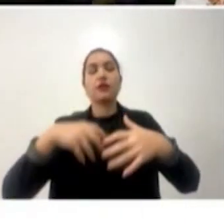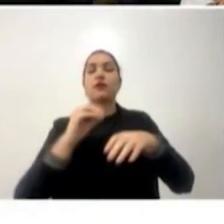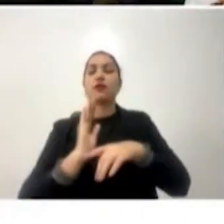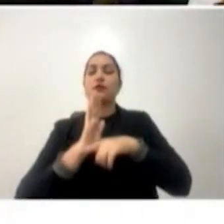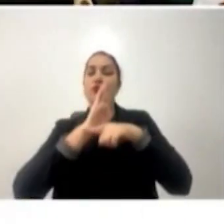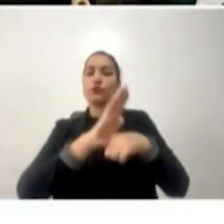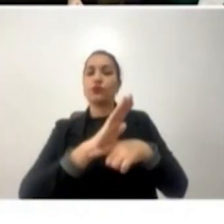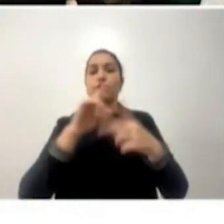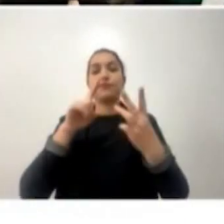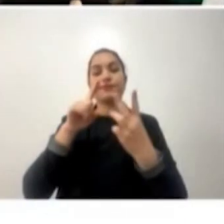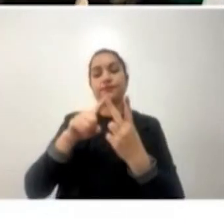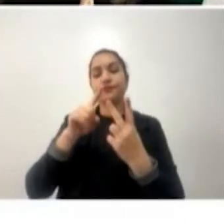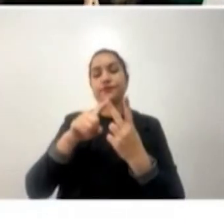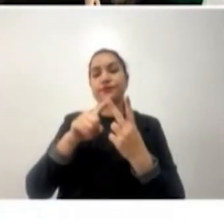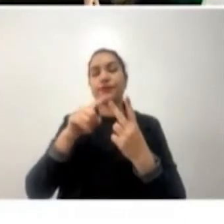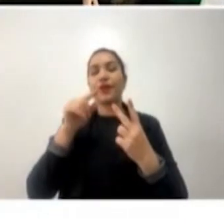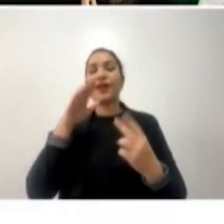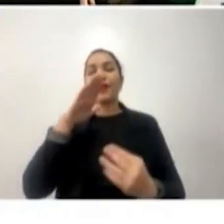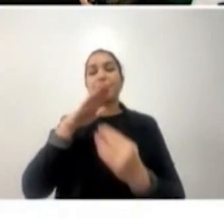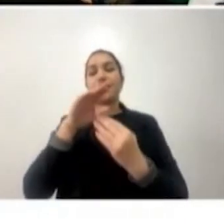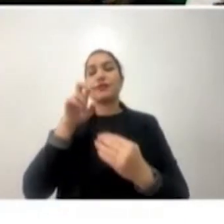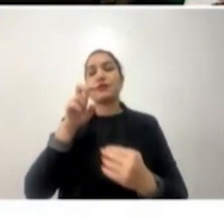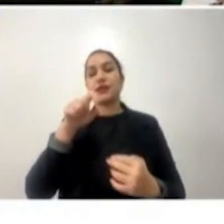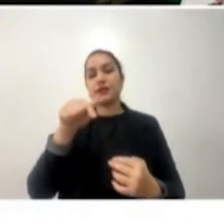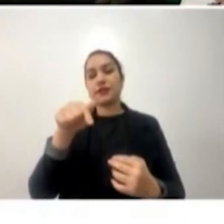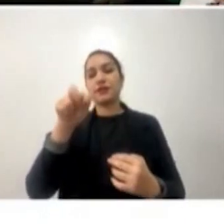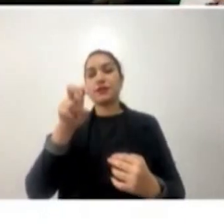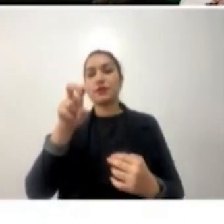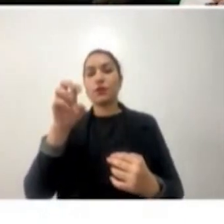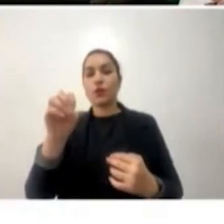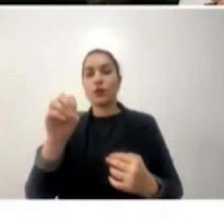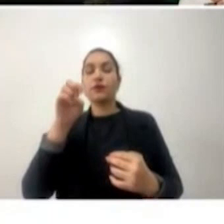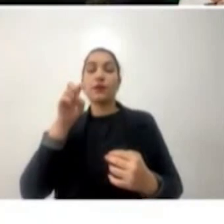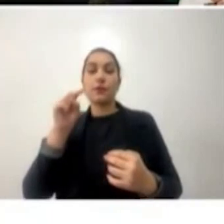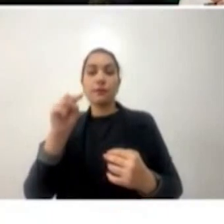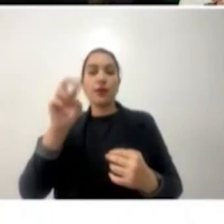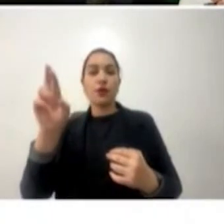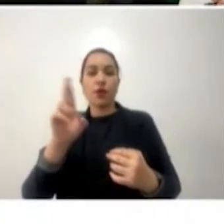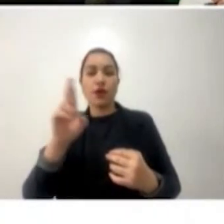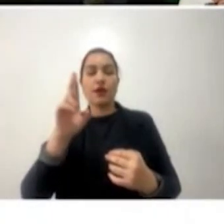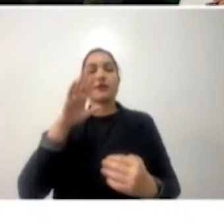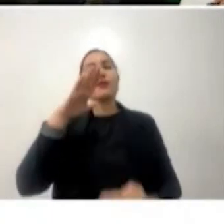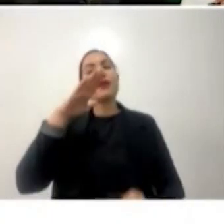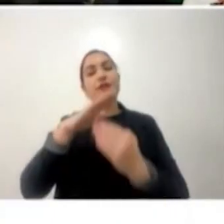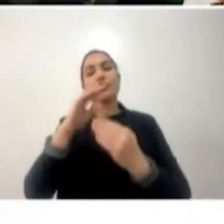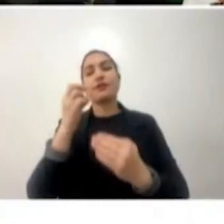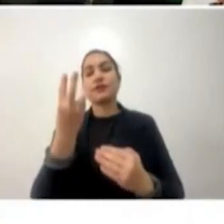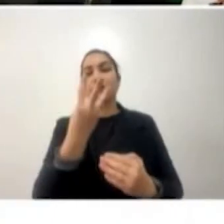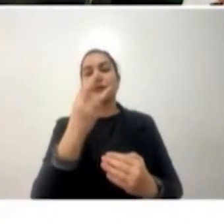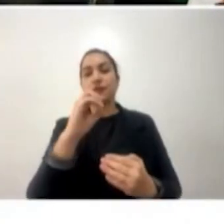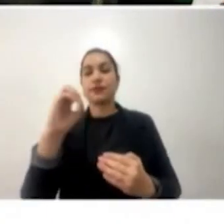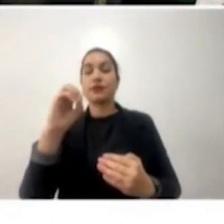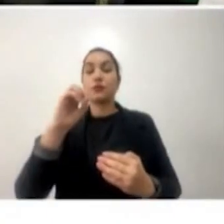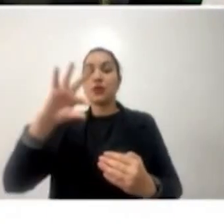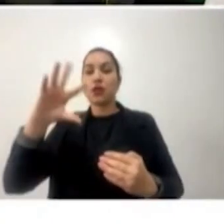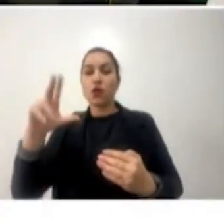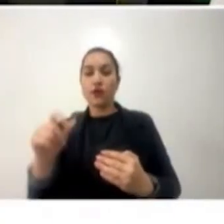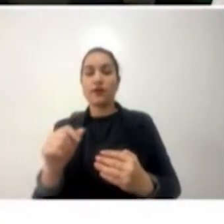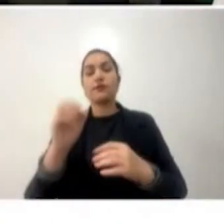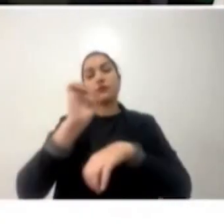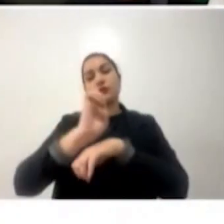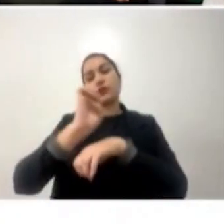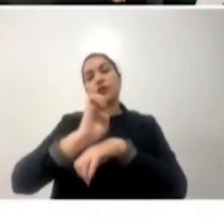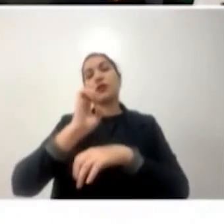até 750 mil reais disponibilizados nos projetos, totalizando 300 milhões de reais que o Estado